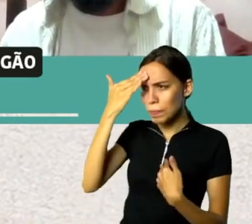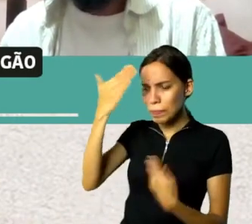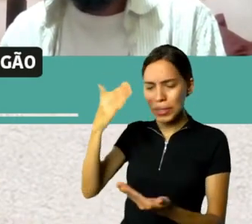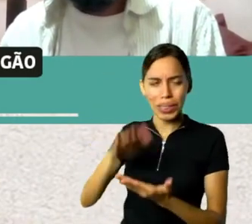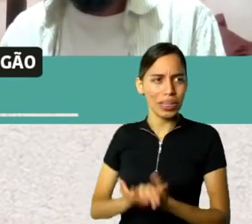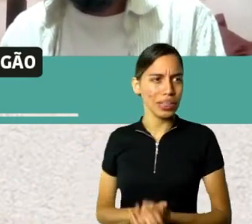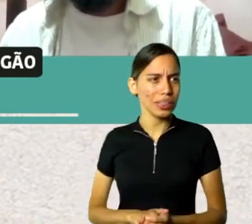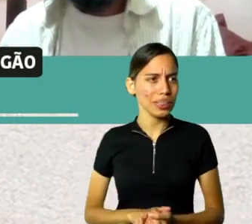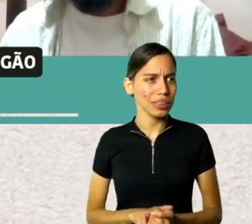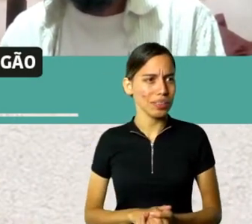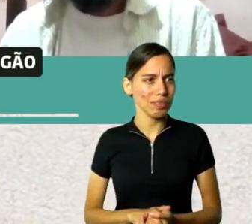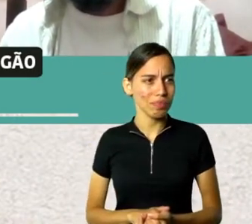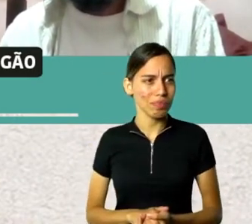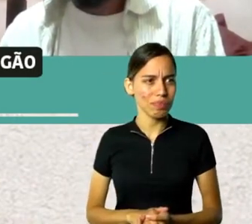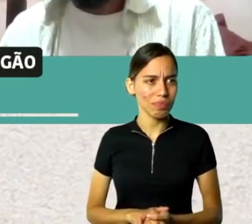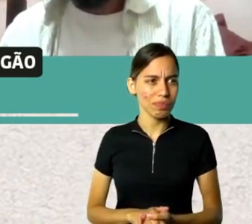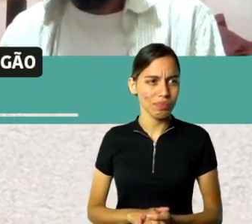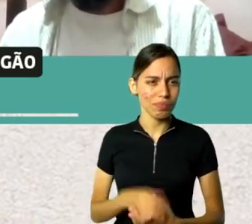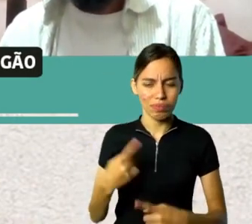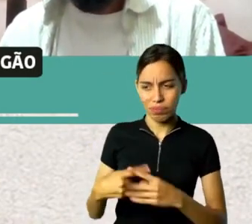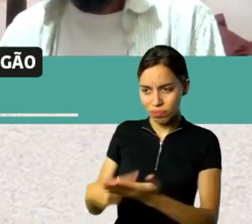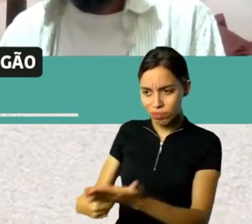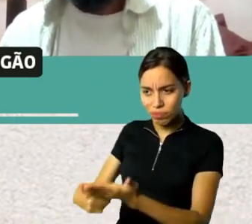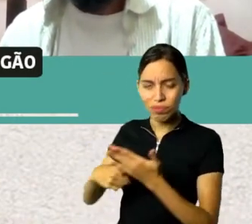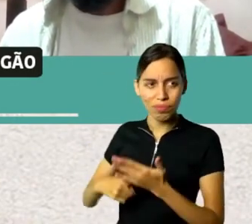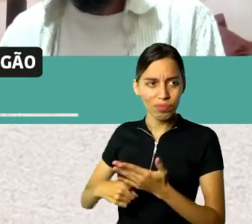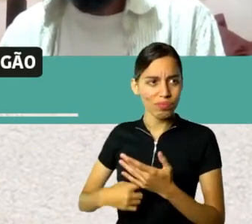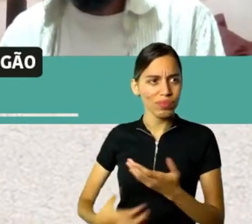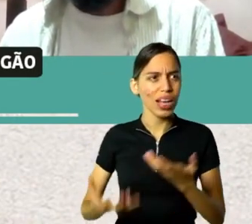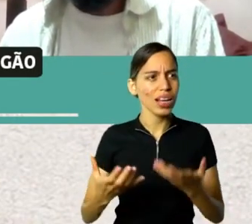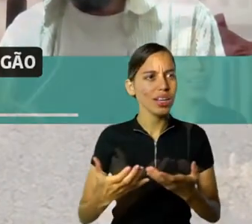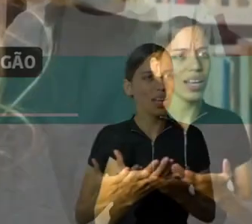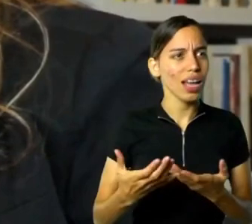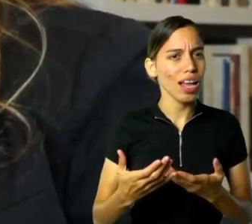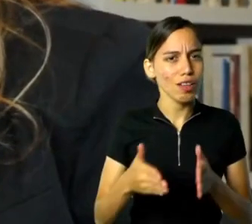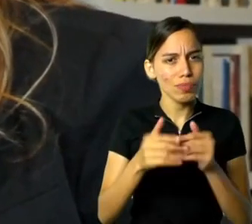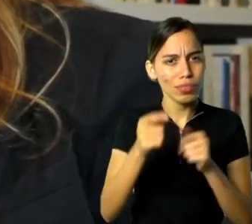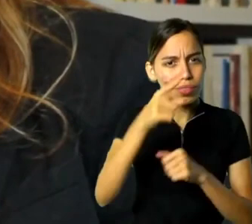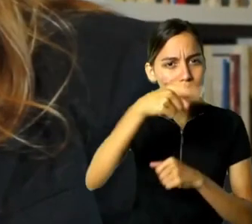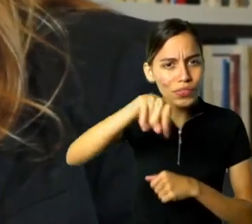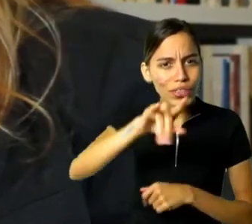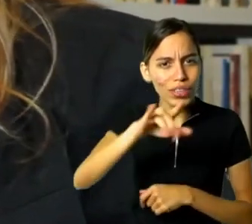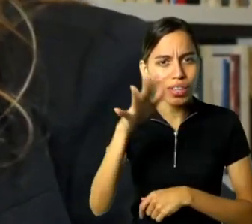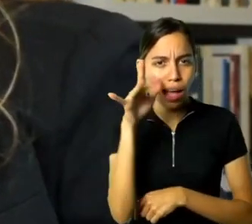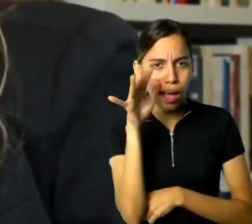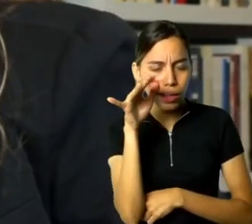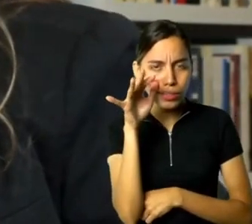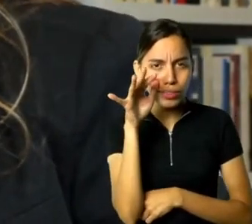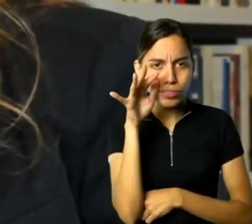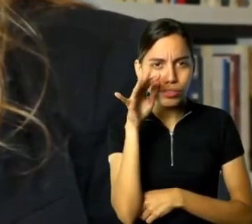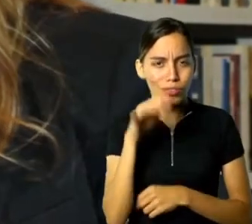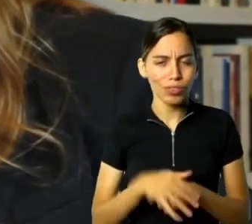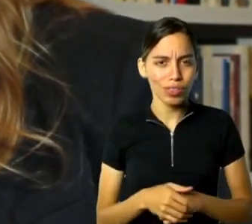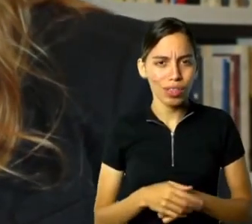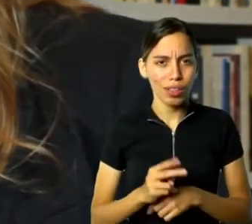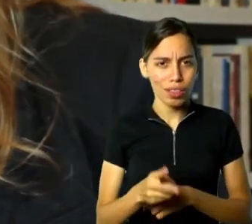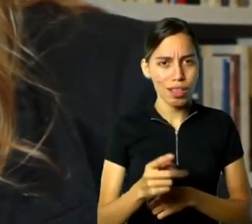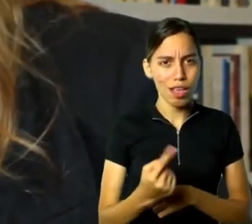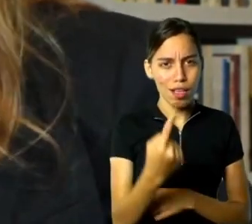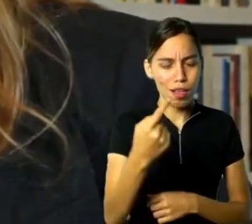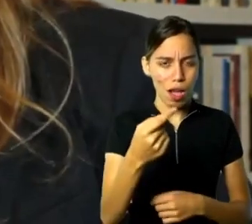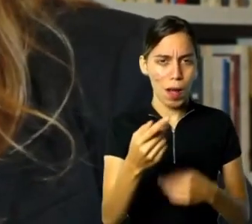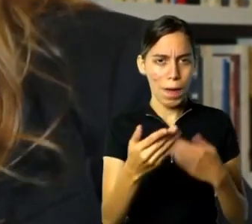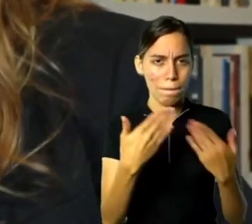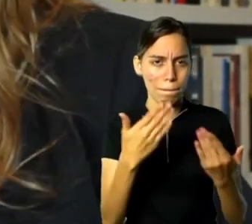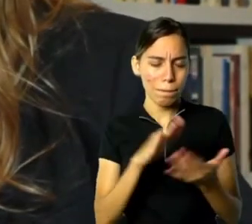feito esse convite aí. A agradece. E pedir para vocês que estão assistindo o programa, é sempre um papo aí no canal do